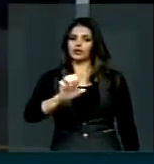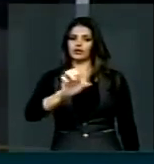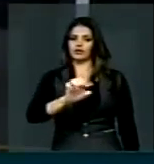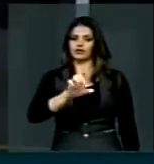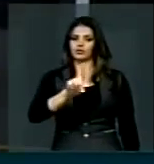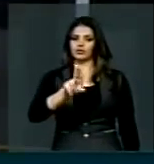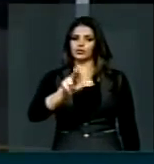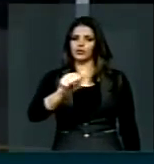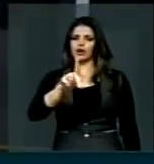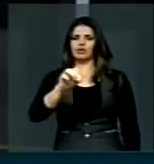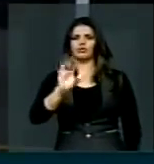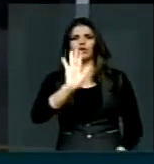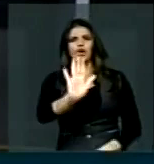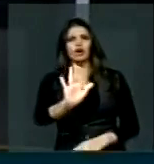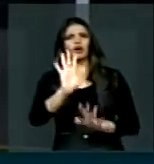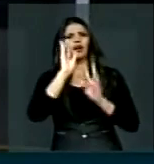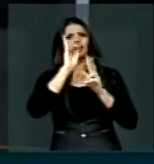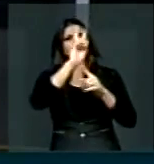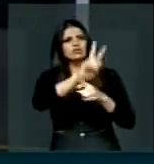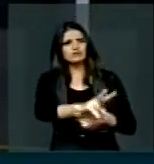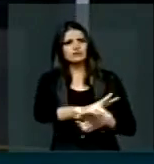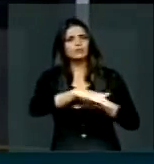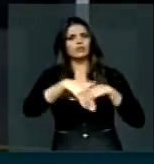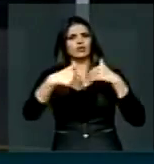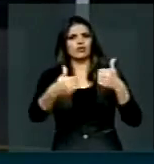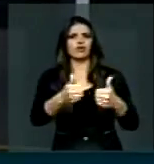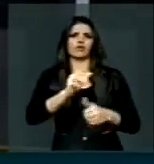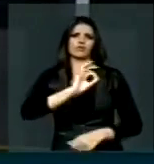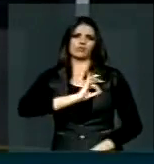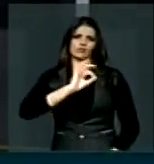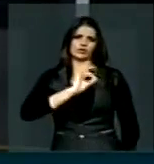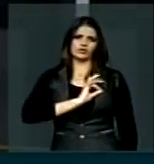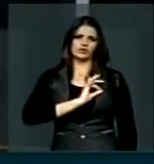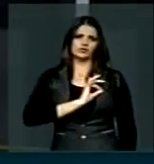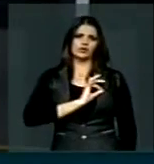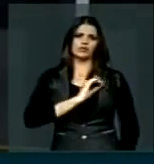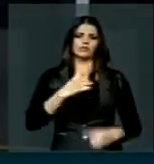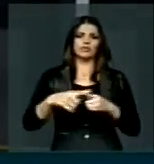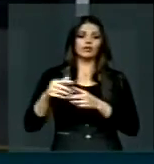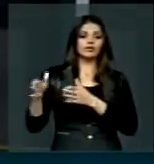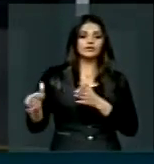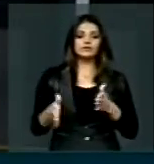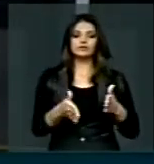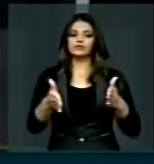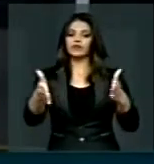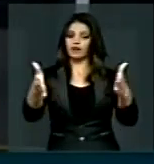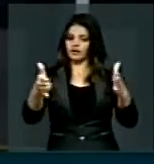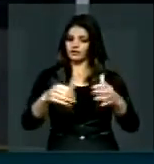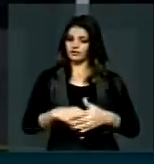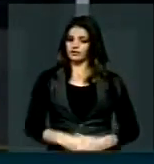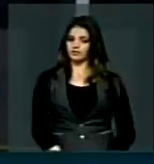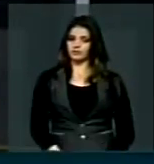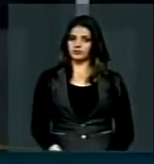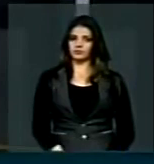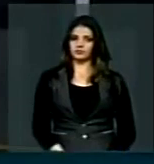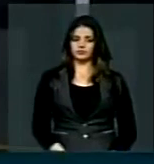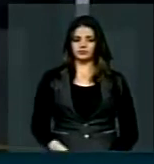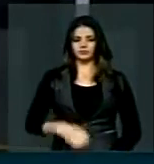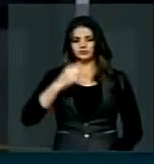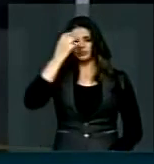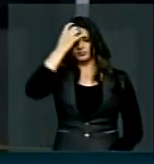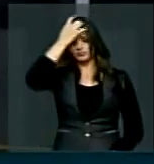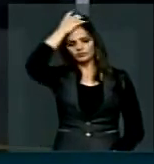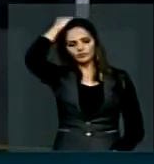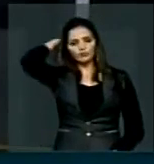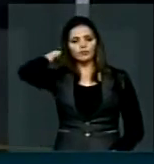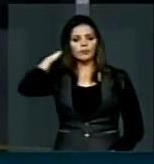que dê mais uma olhada para a Polícia Rodoviária Federal. Dê uma olhada para as estradas, ministro. A